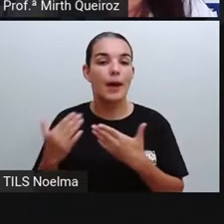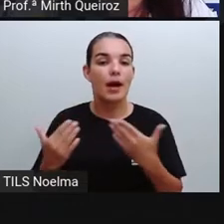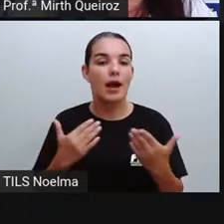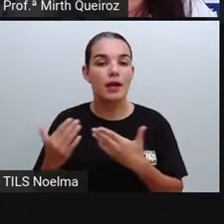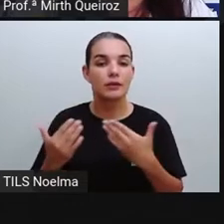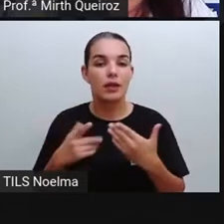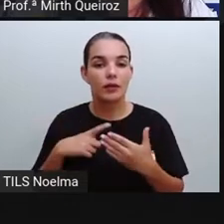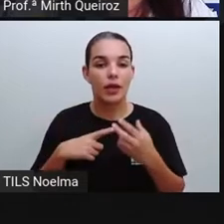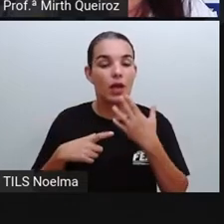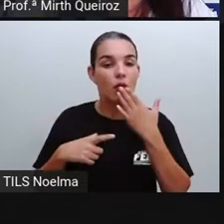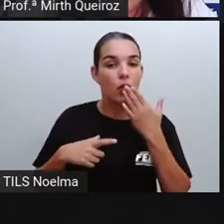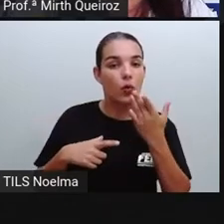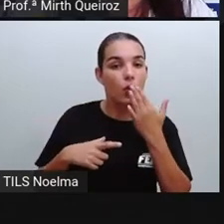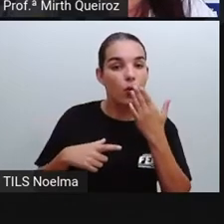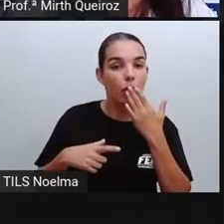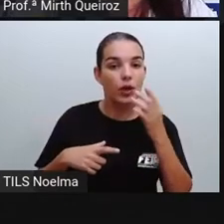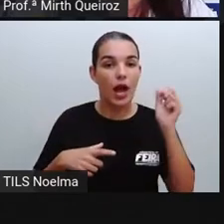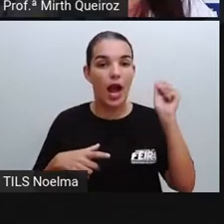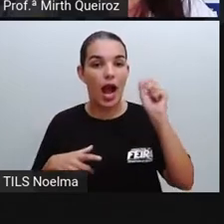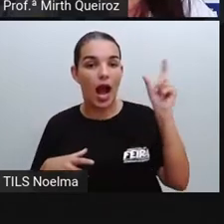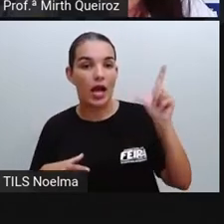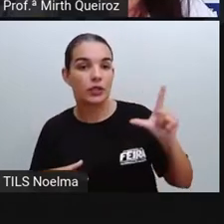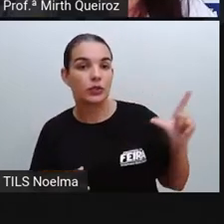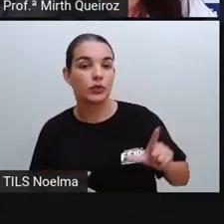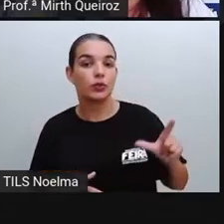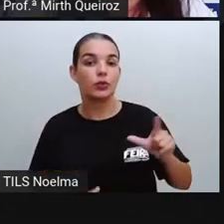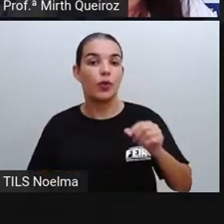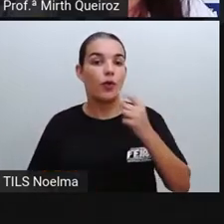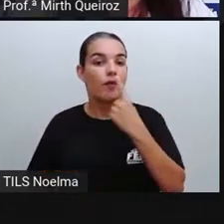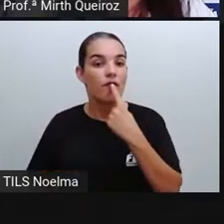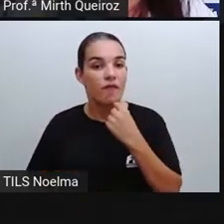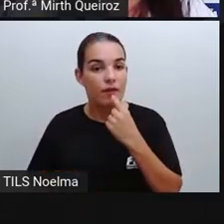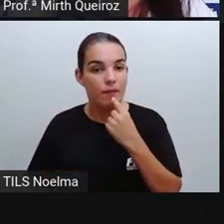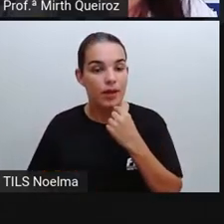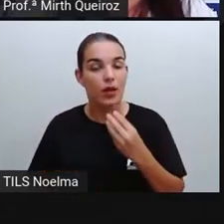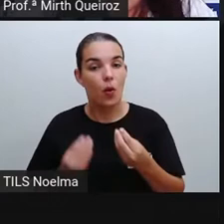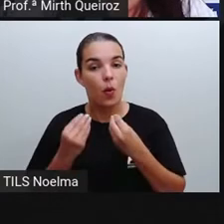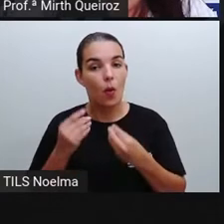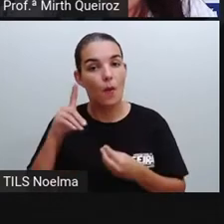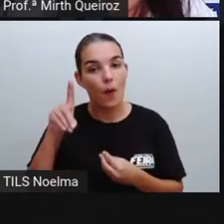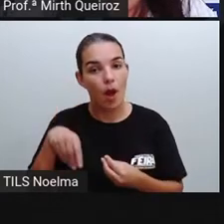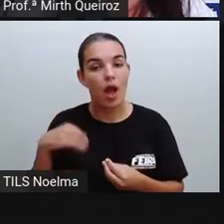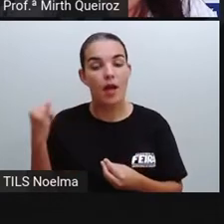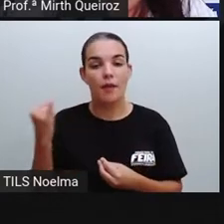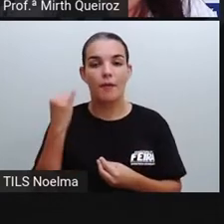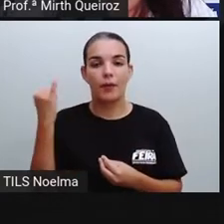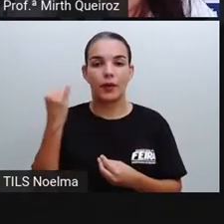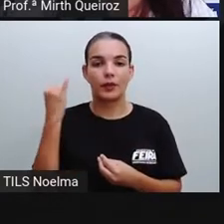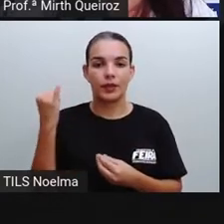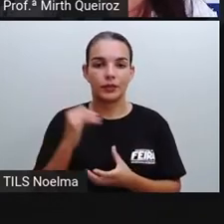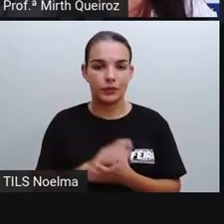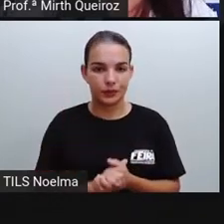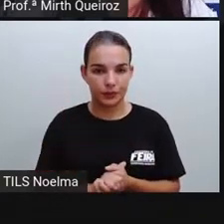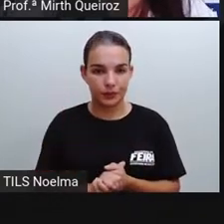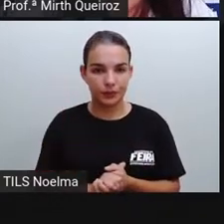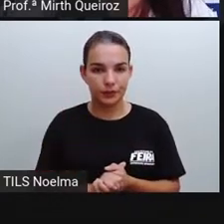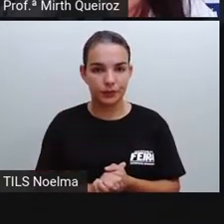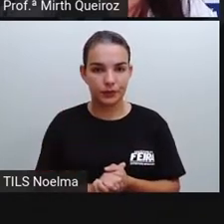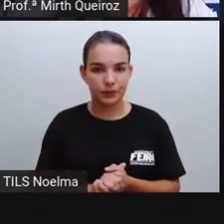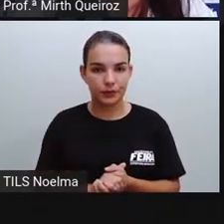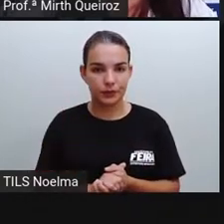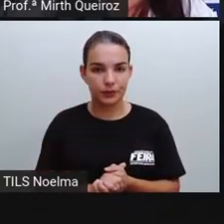das cores também aí neste infográfico, como é importante, né? A região centro-oeste parece que se